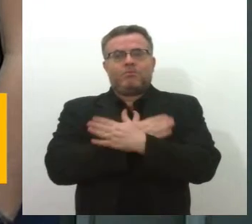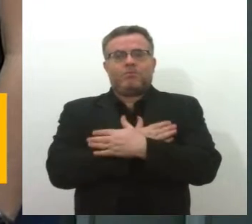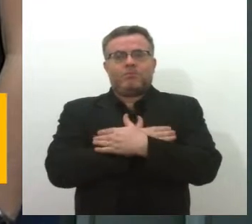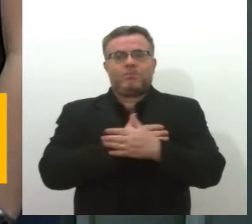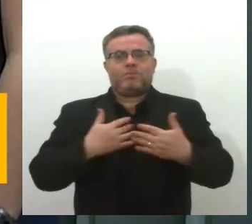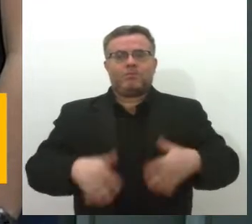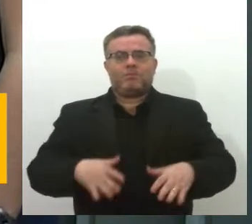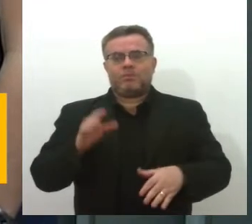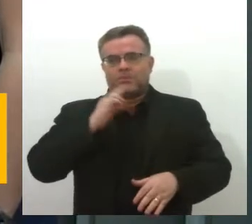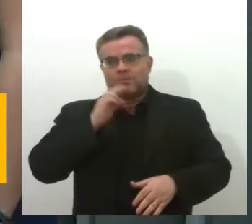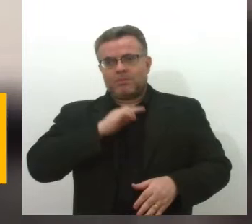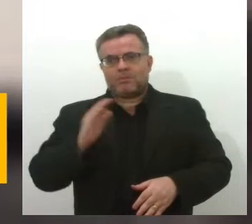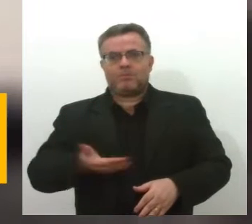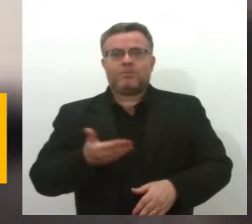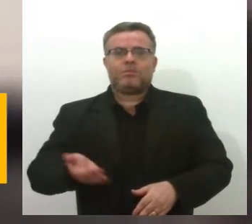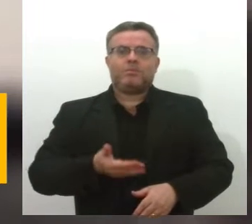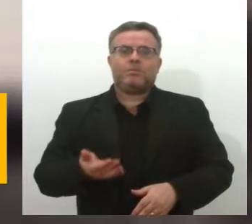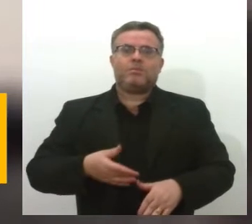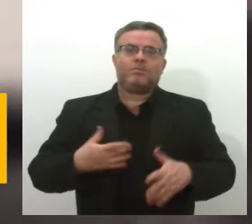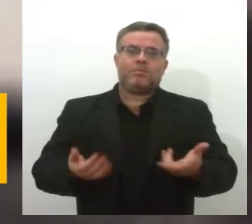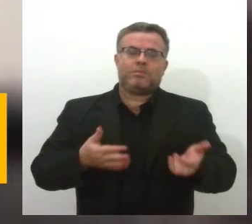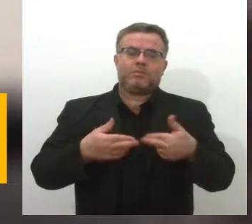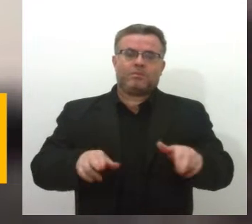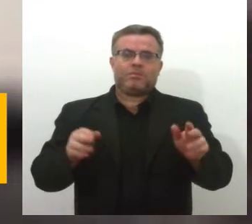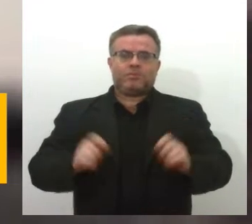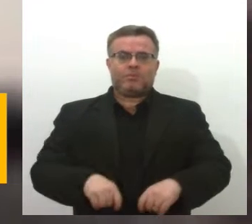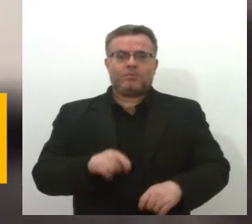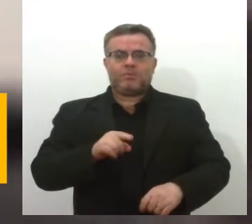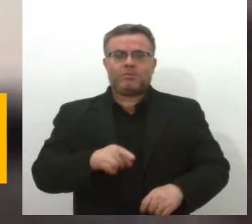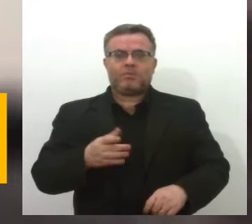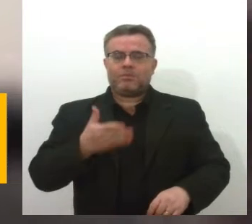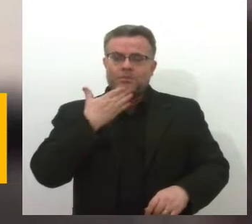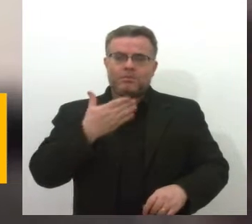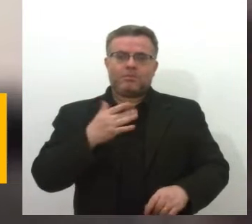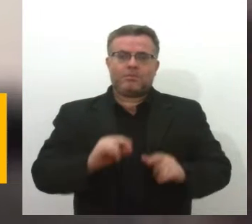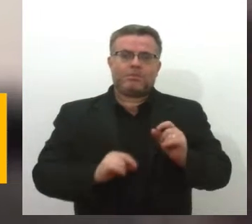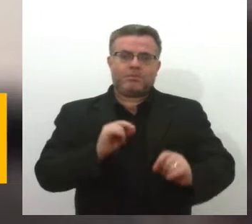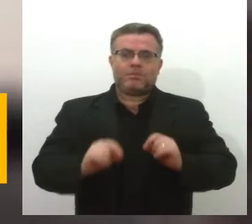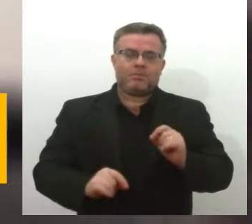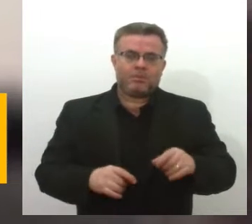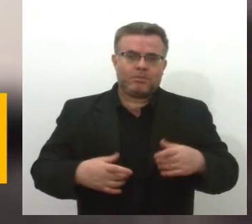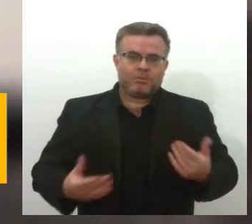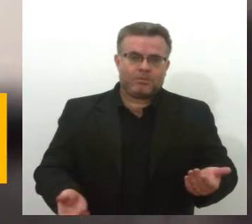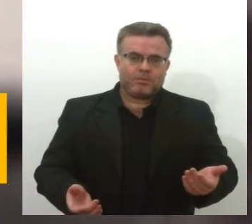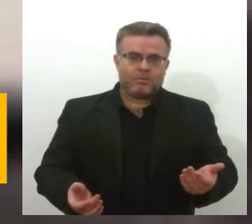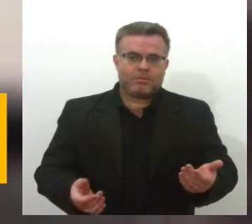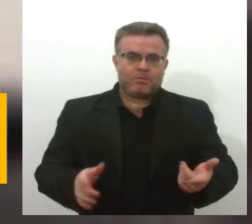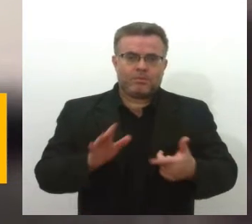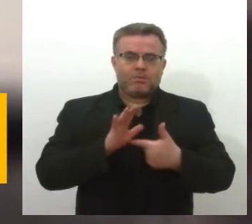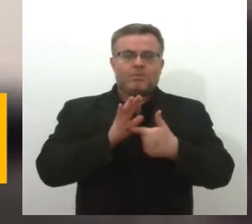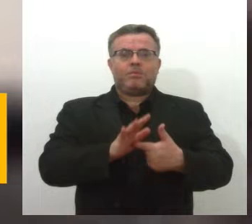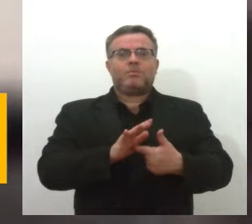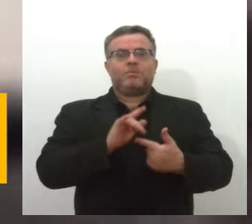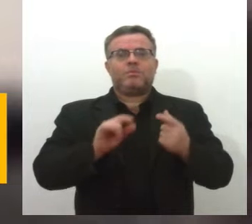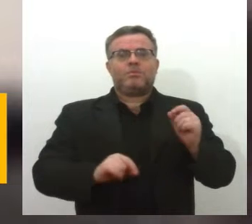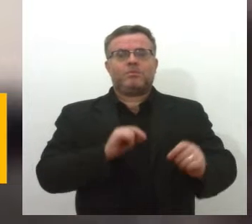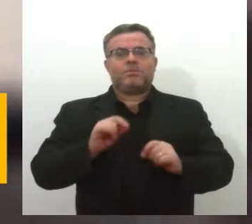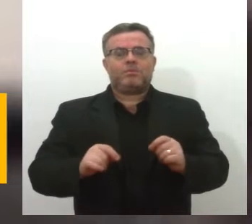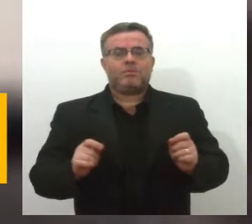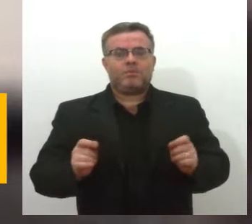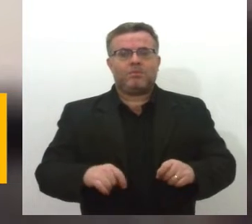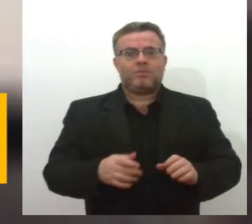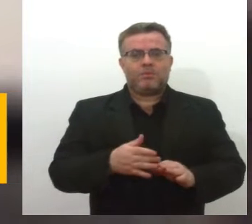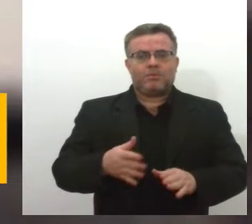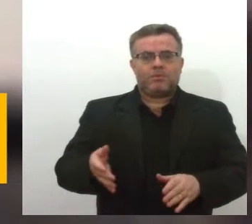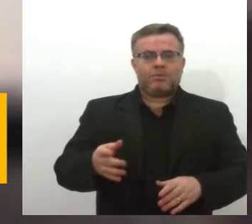ele solicite. Acreditamos que a via de regra é que teria um prazo de